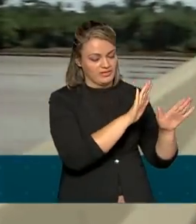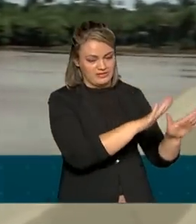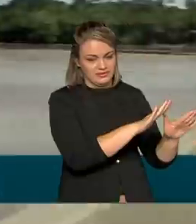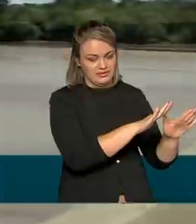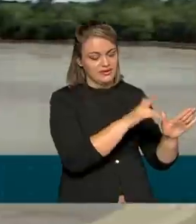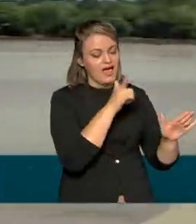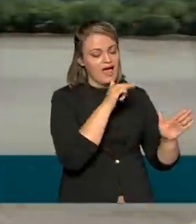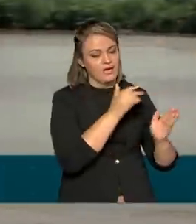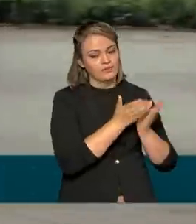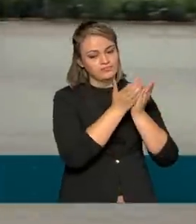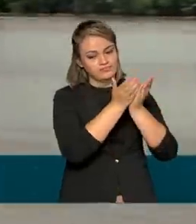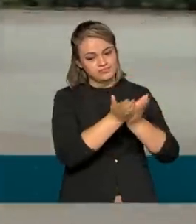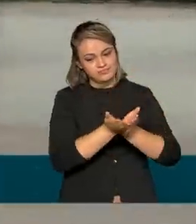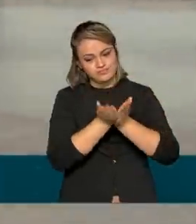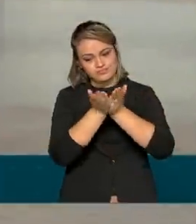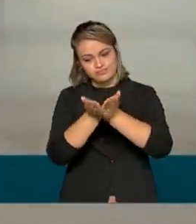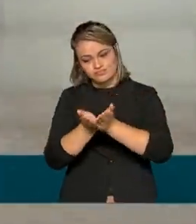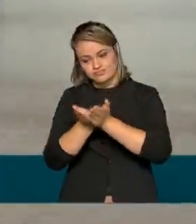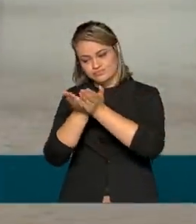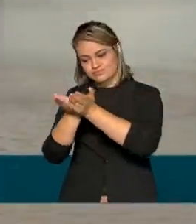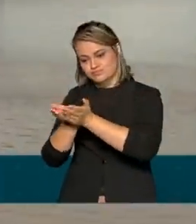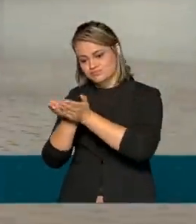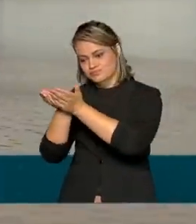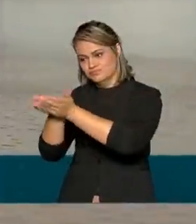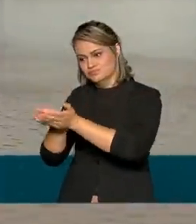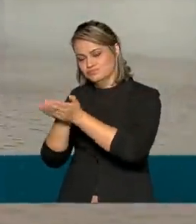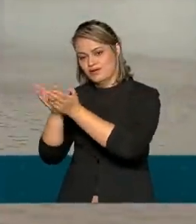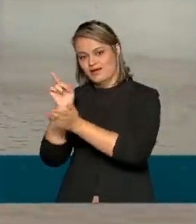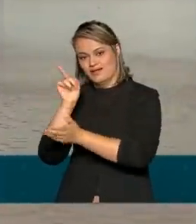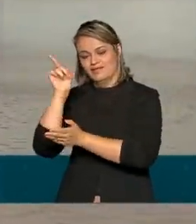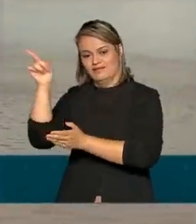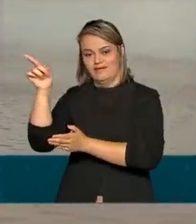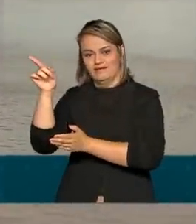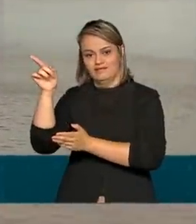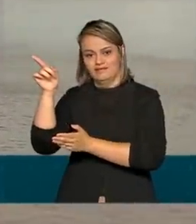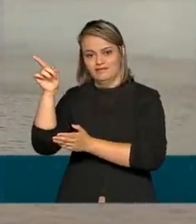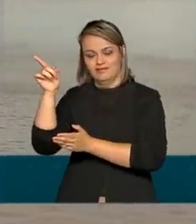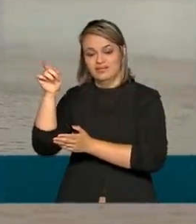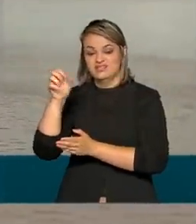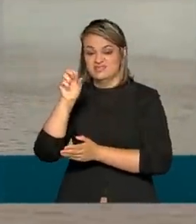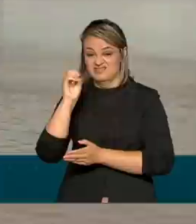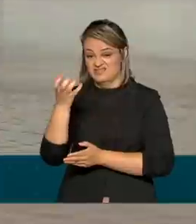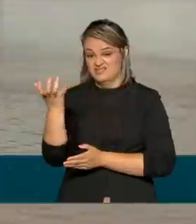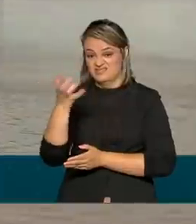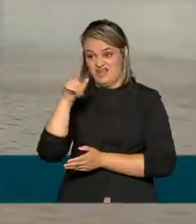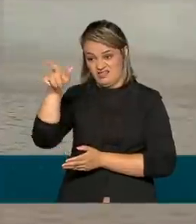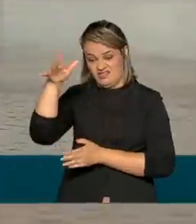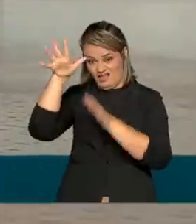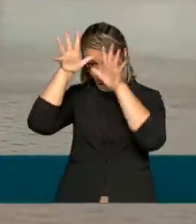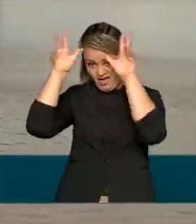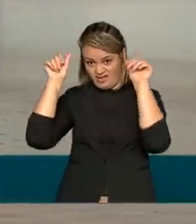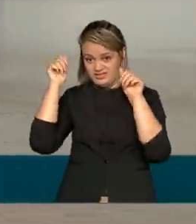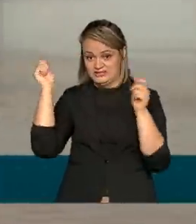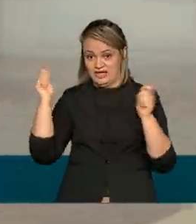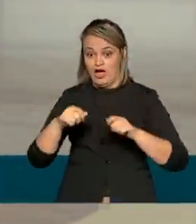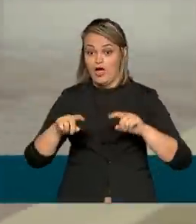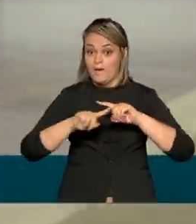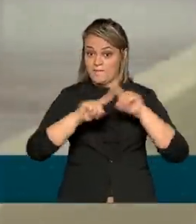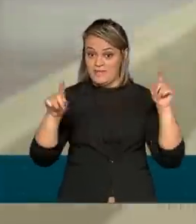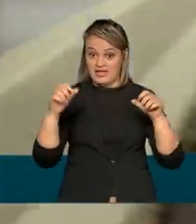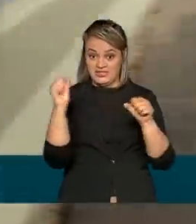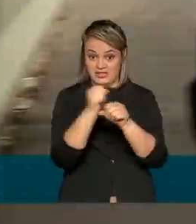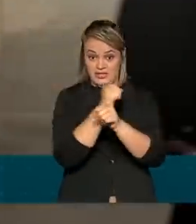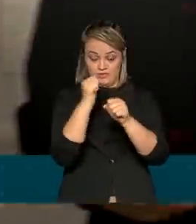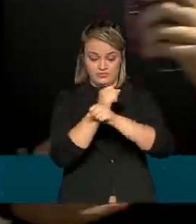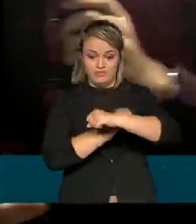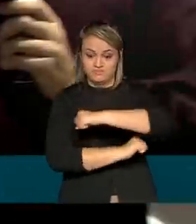Abunã, e atravessar o Rio Madeira até o distrito de Vista Alegre, se quisesse chegar ao Acre. Agora, com a construção da